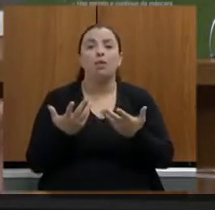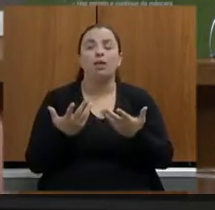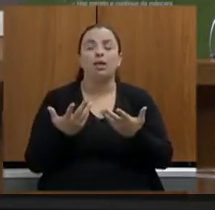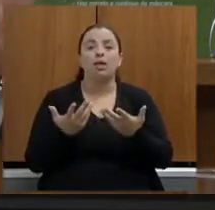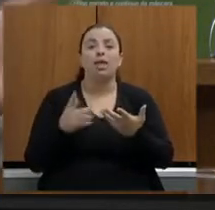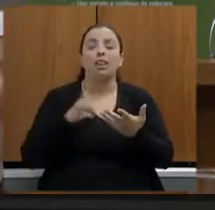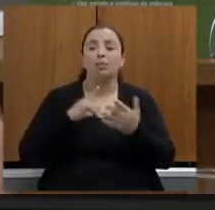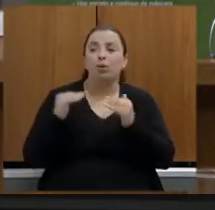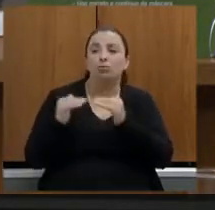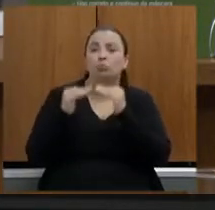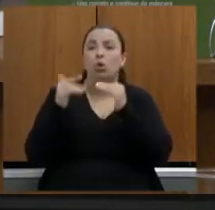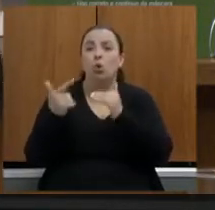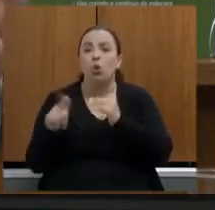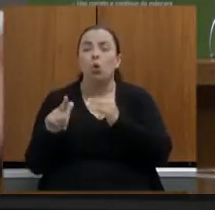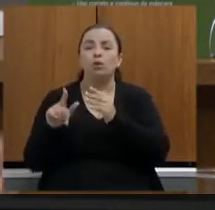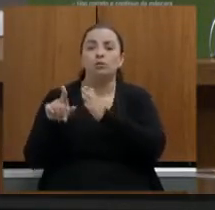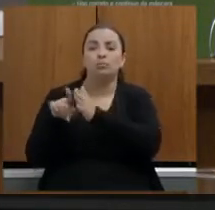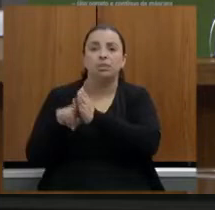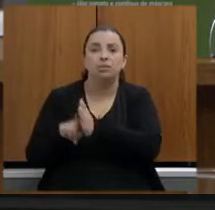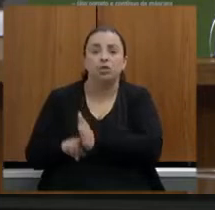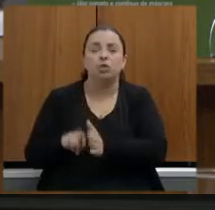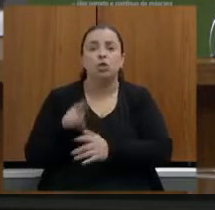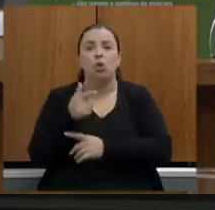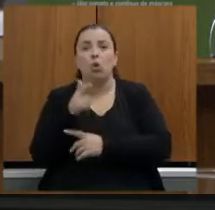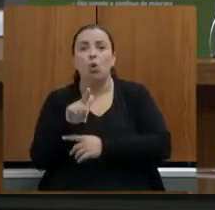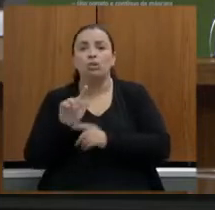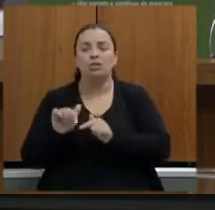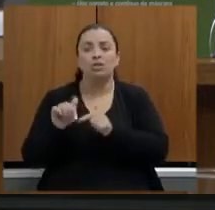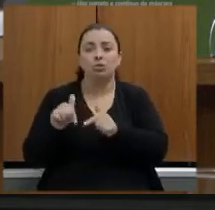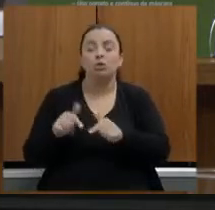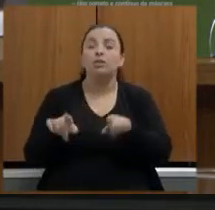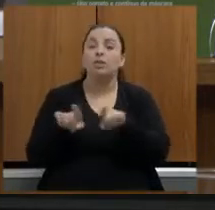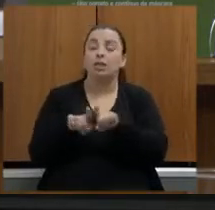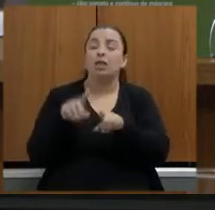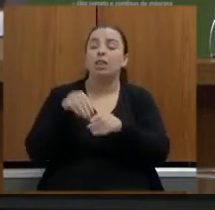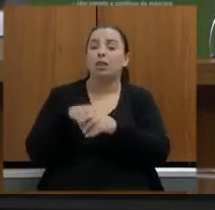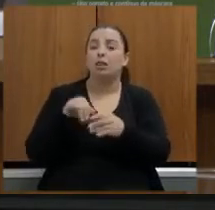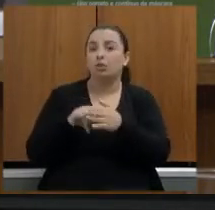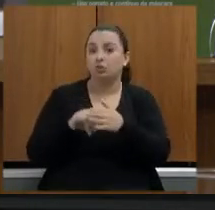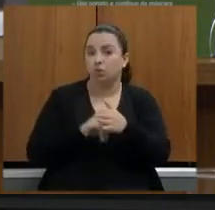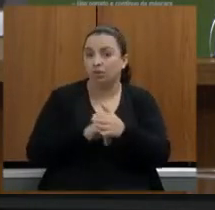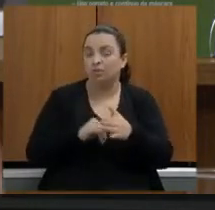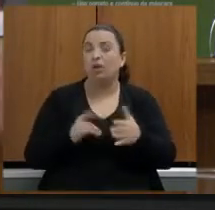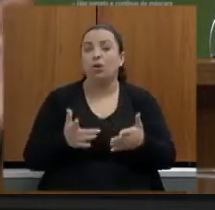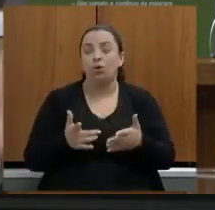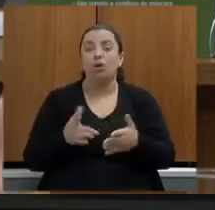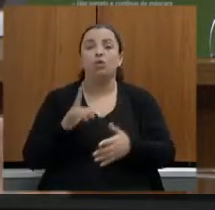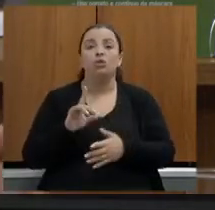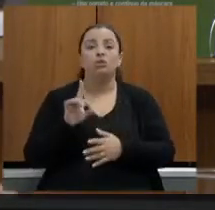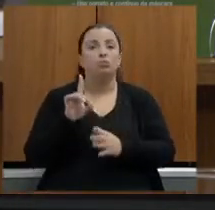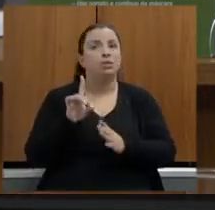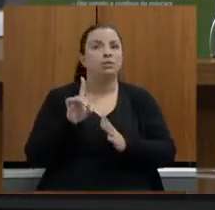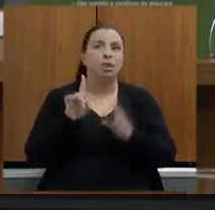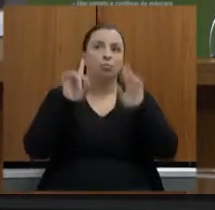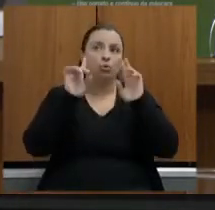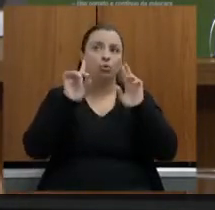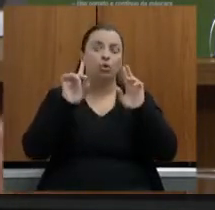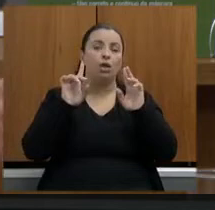inquéritos outros procedimentos que tramitam na instituição direitos humanos